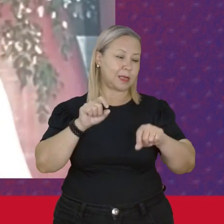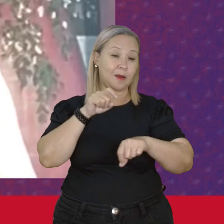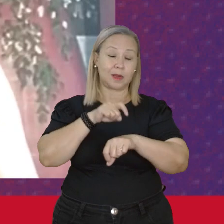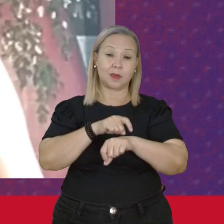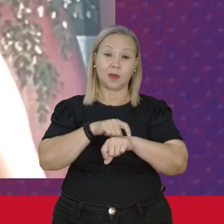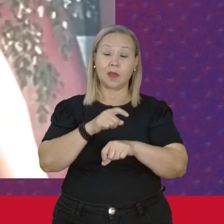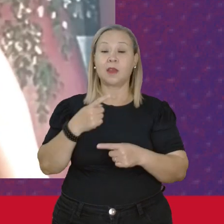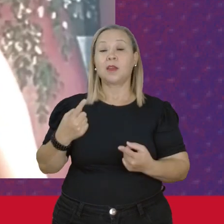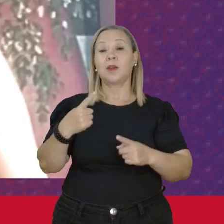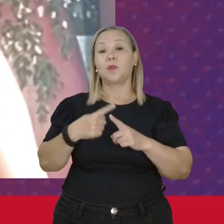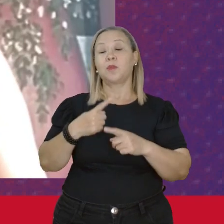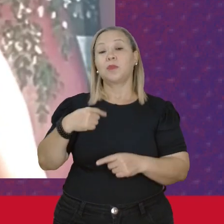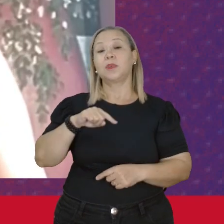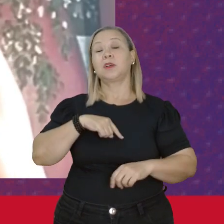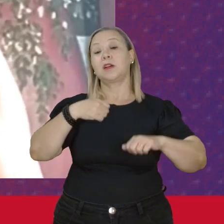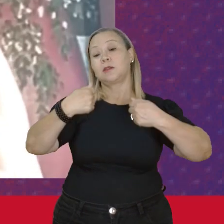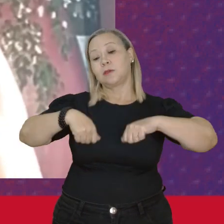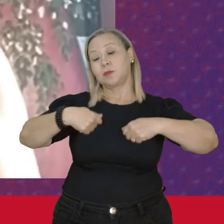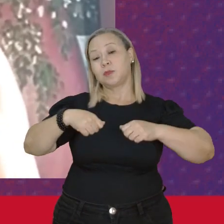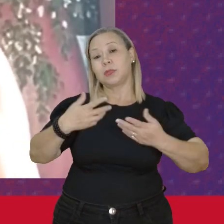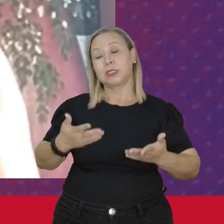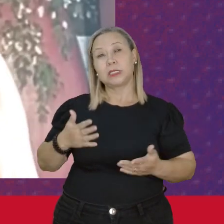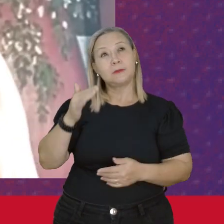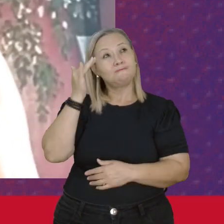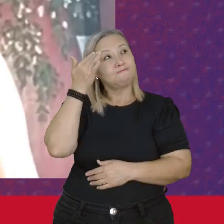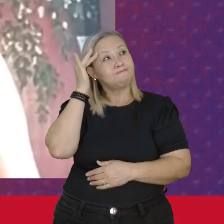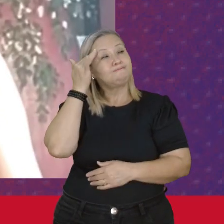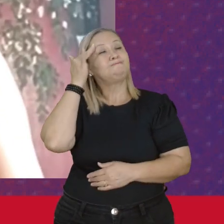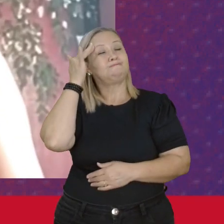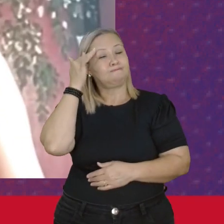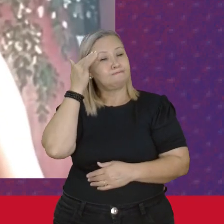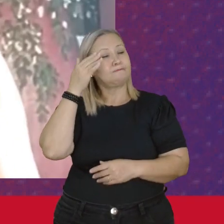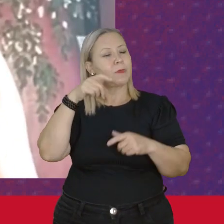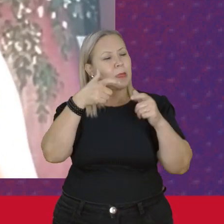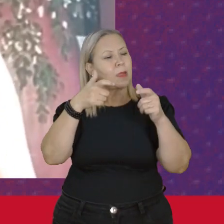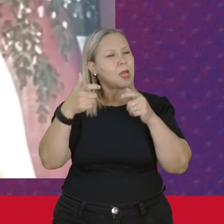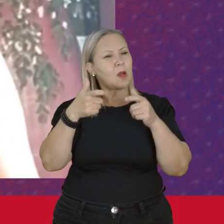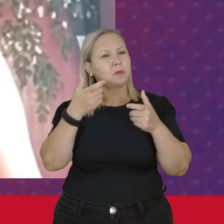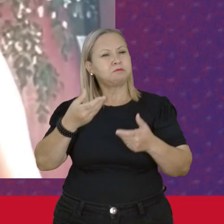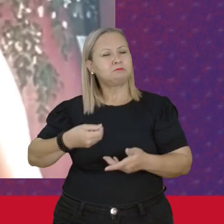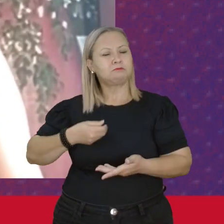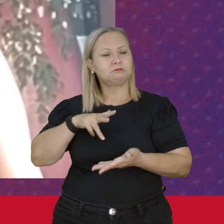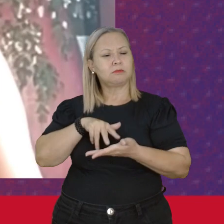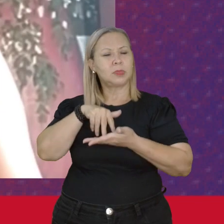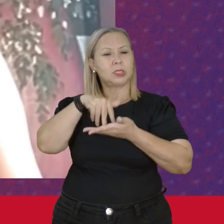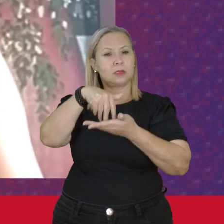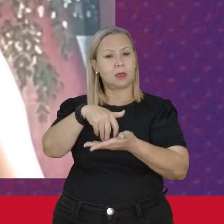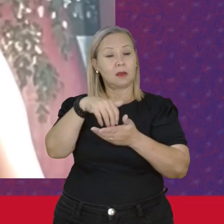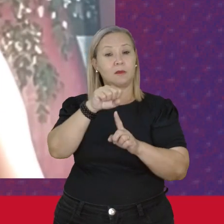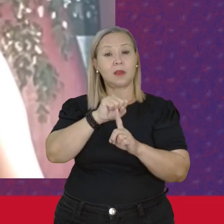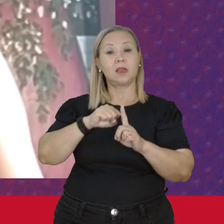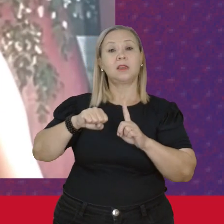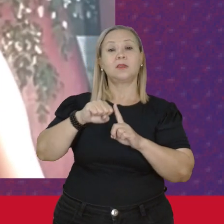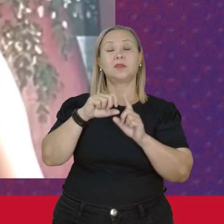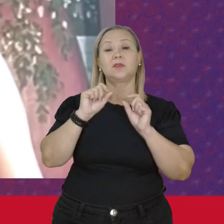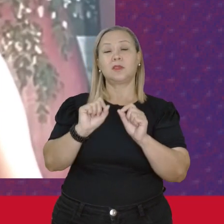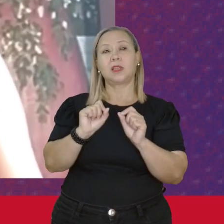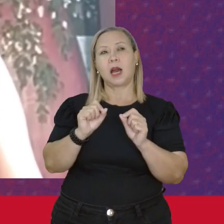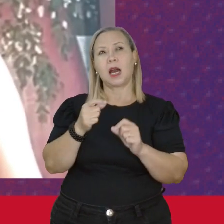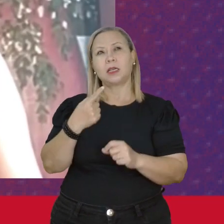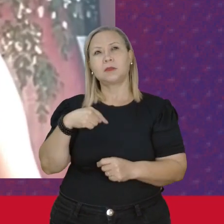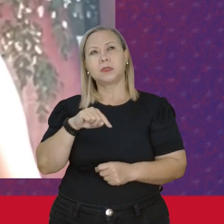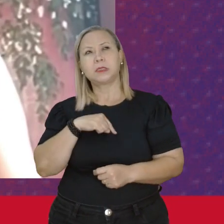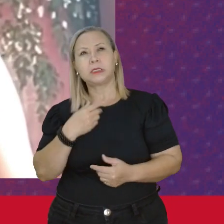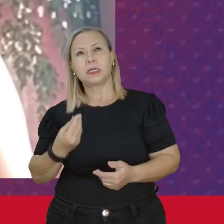precisamos Entender Onde é que nós estamos Essa sociedade Em que Nós